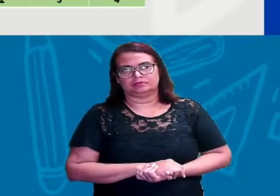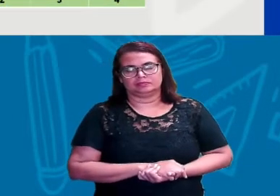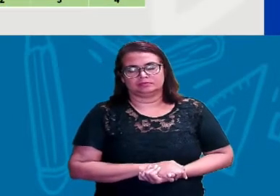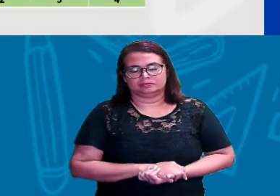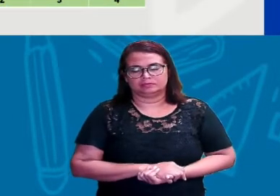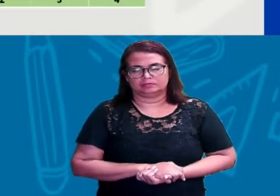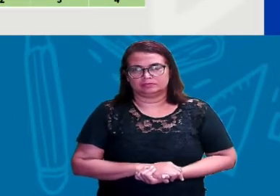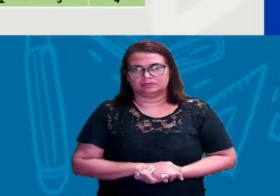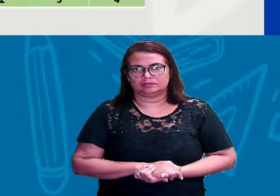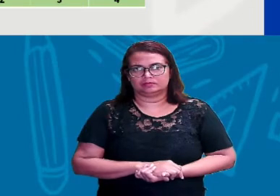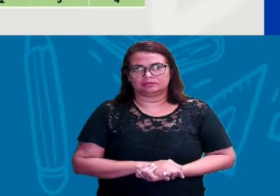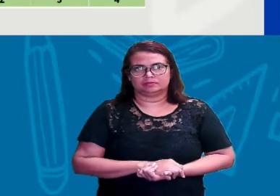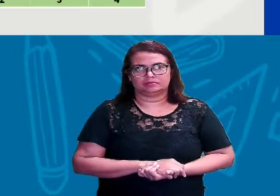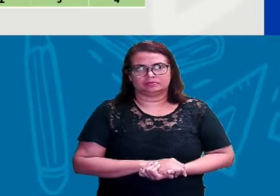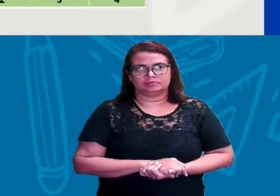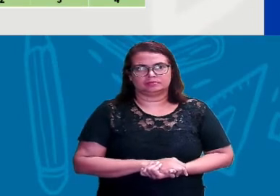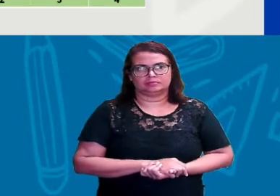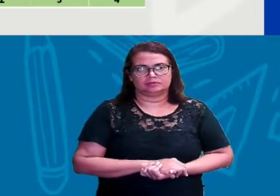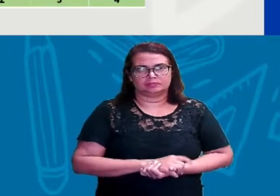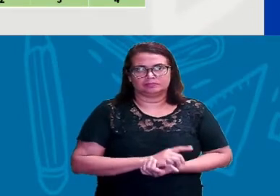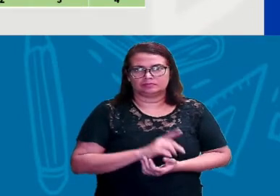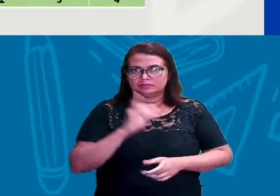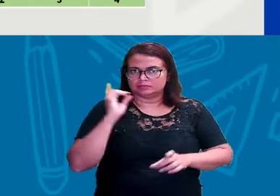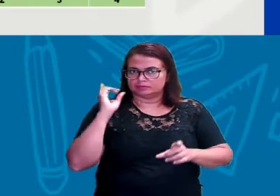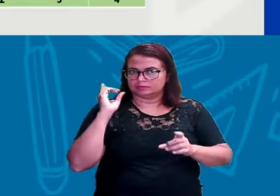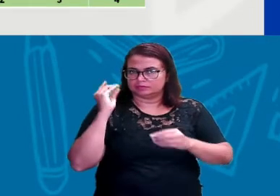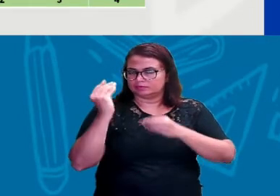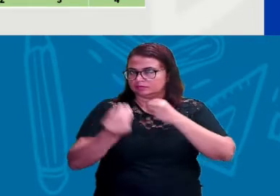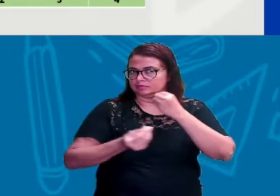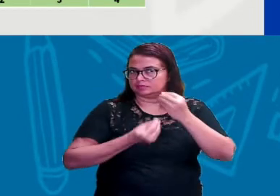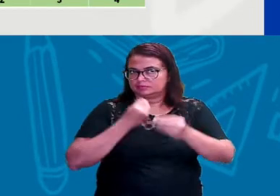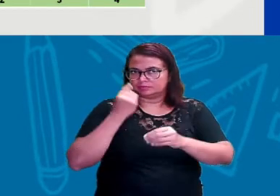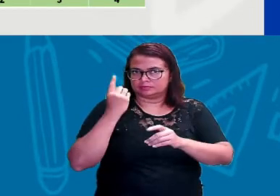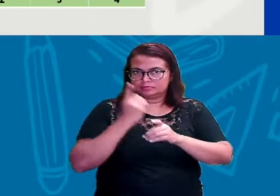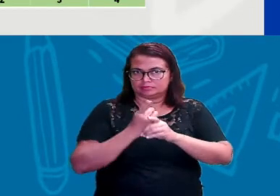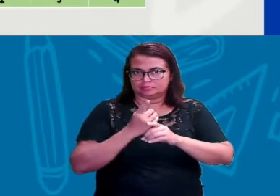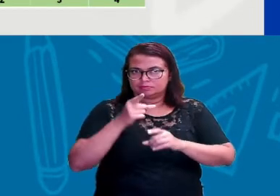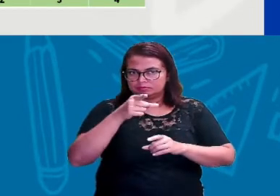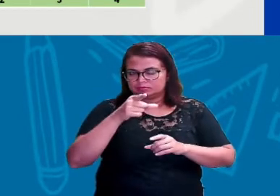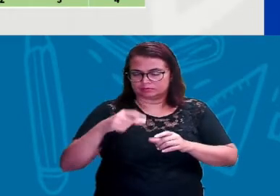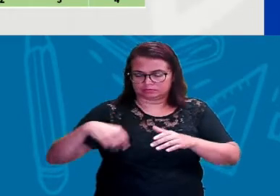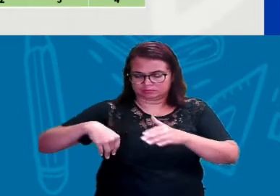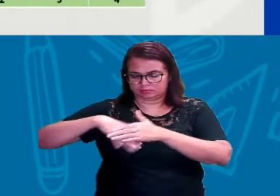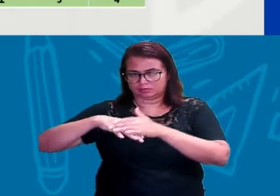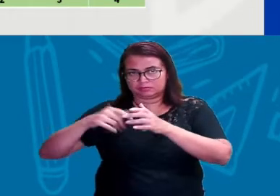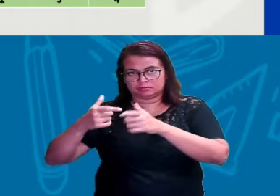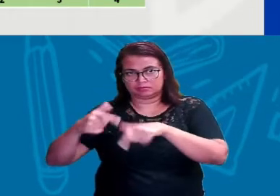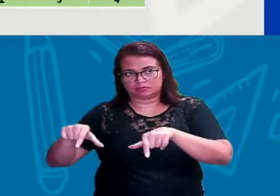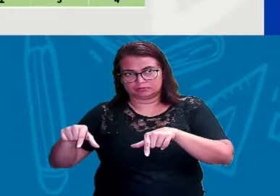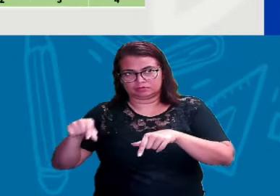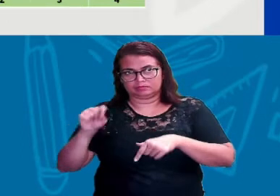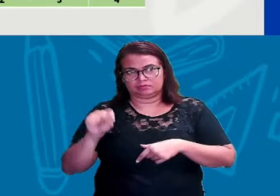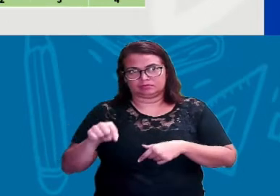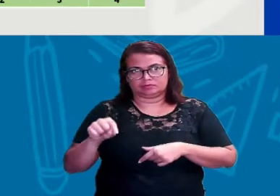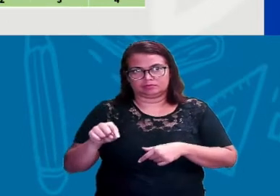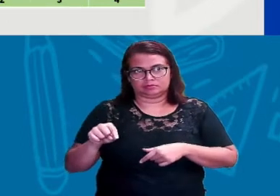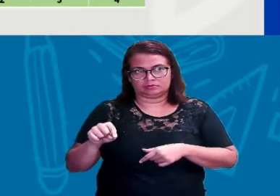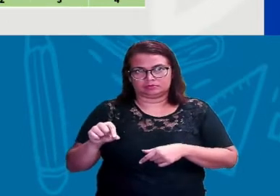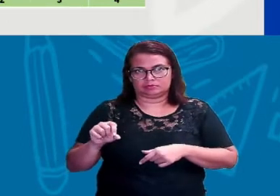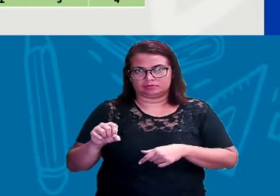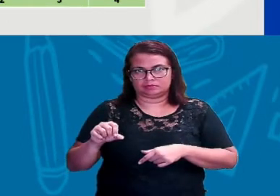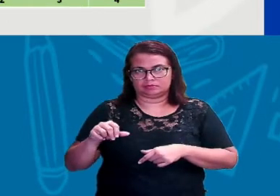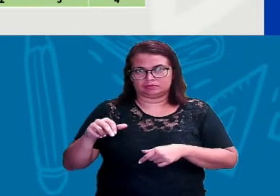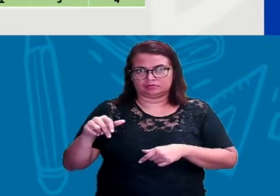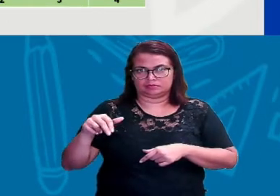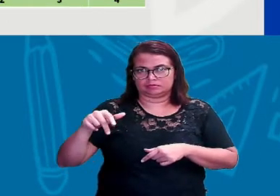Então, para encontrar essa figura, saia do campo de futebol. Então, vamos supor